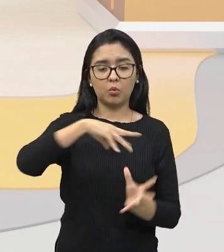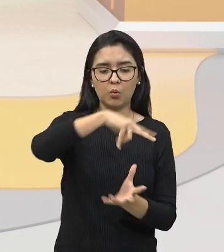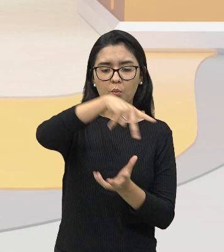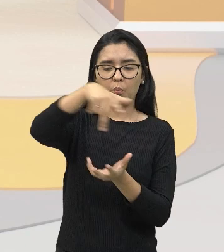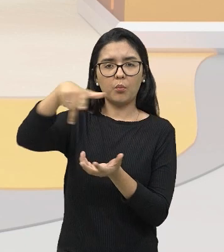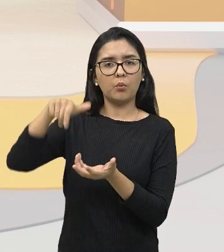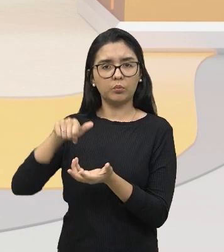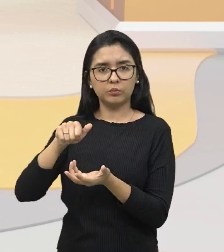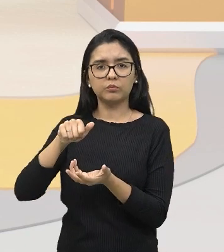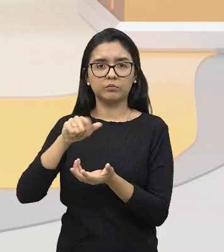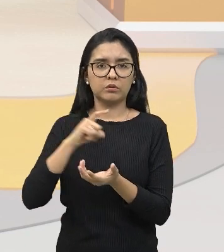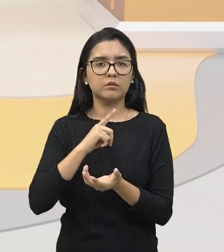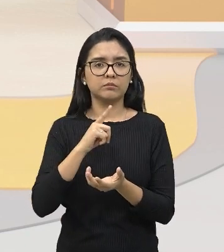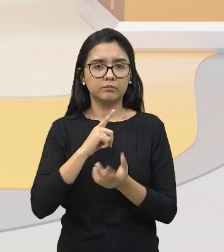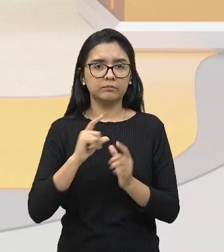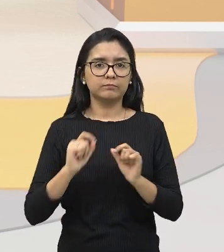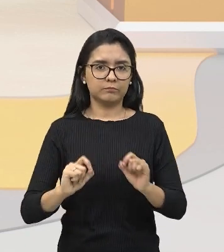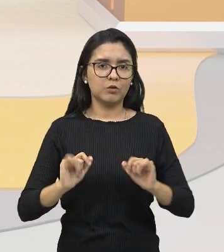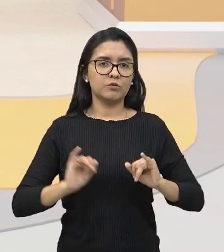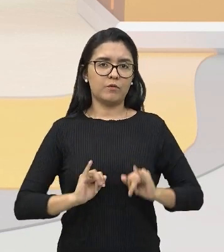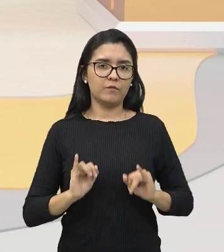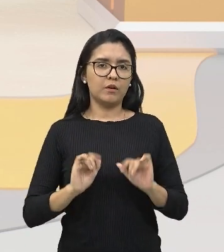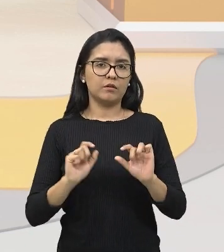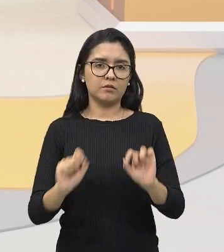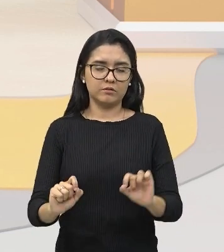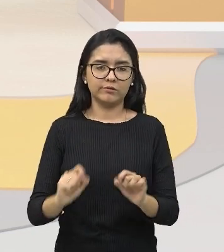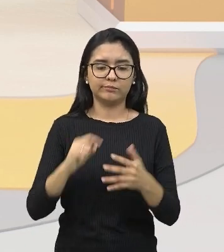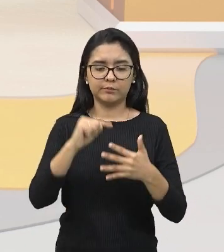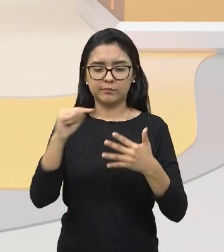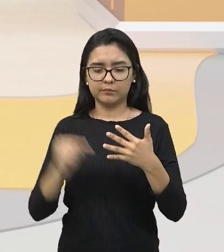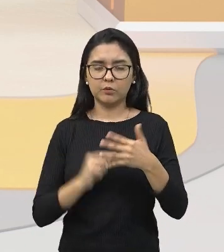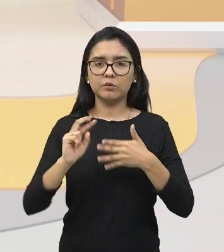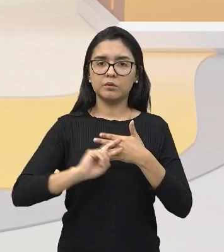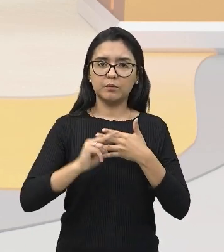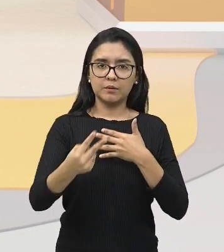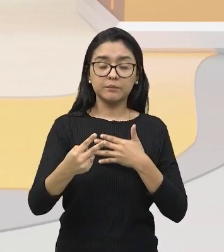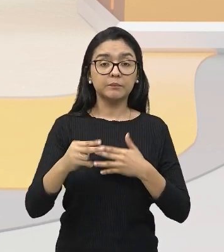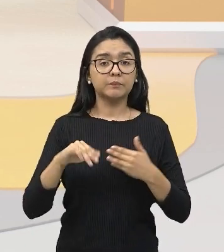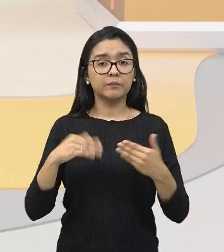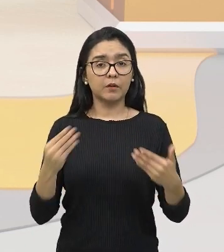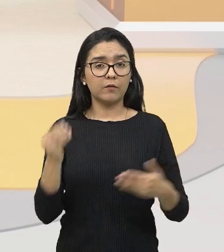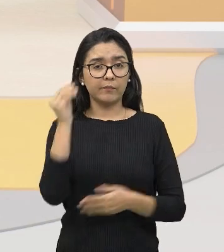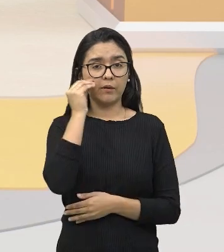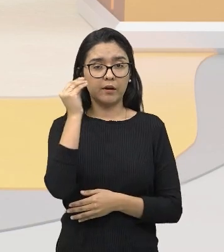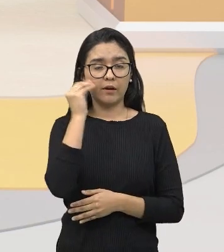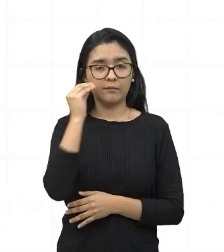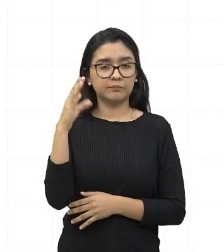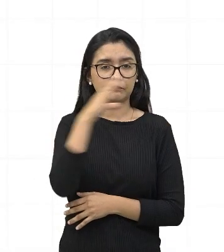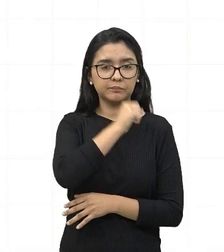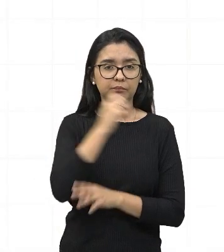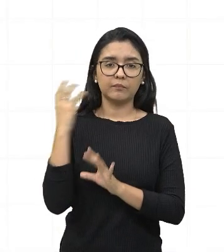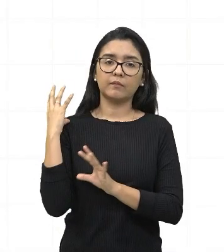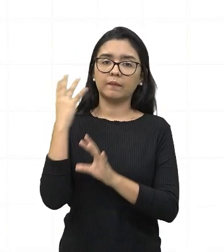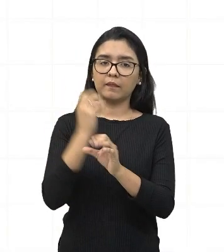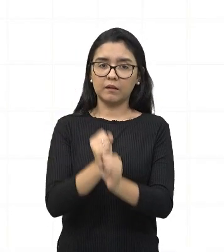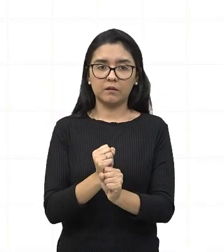sofreram com essas questões, tá bom? Então, vamos verificar rapidamente um pouco a respeito disso?